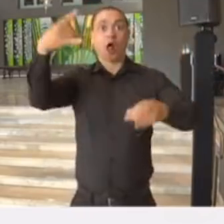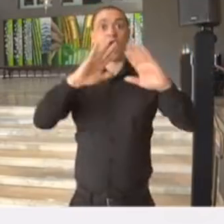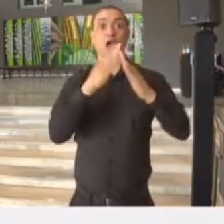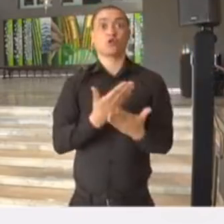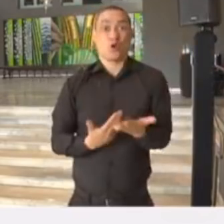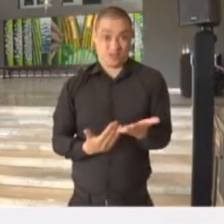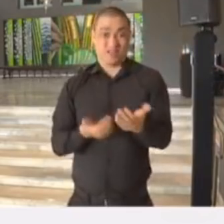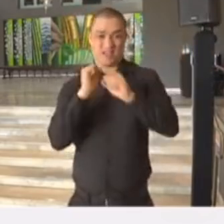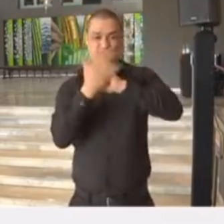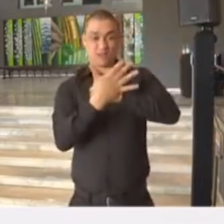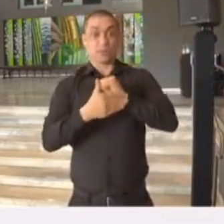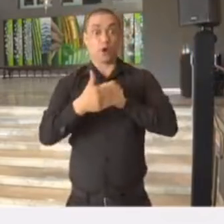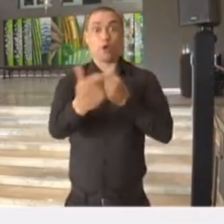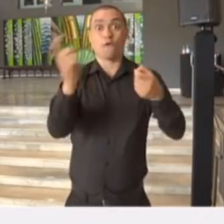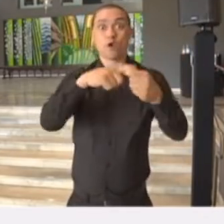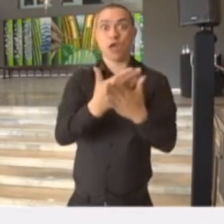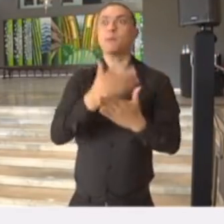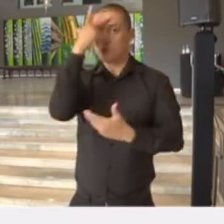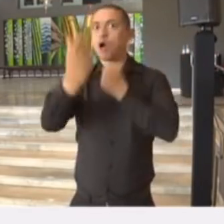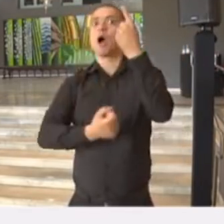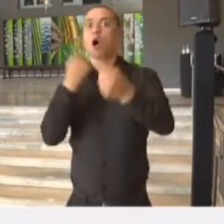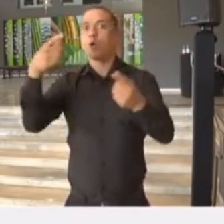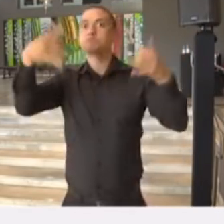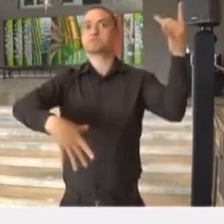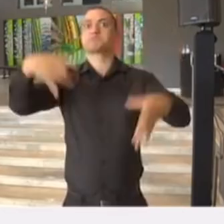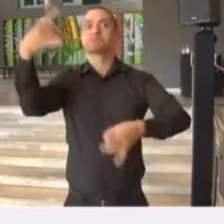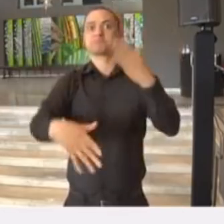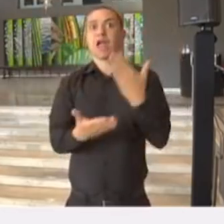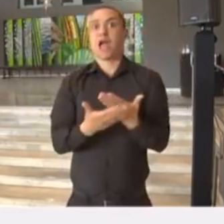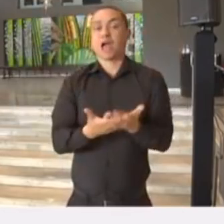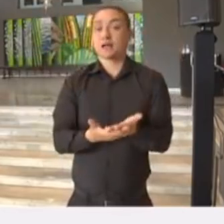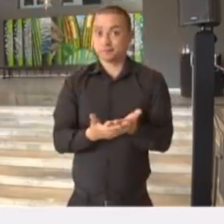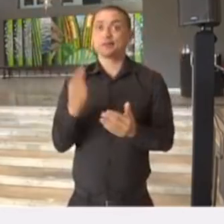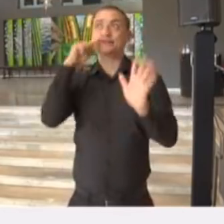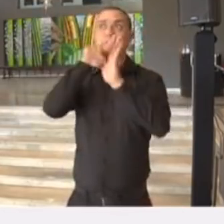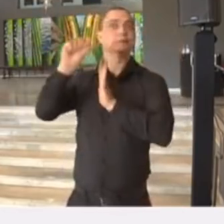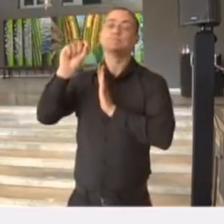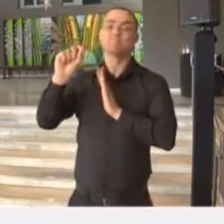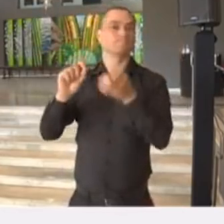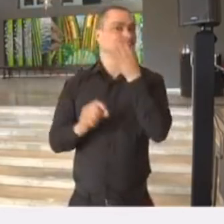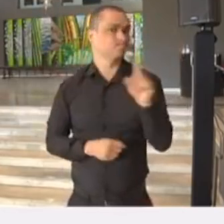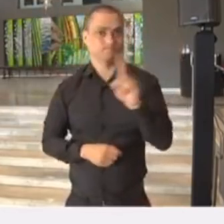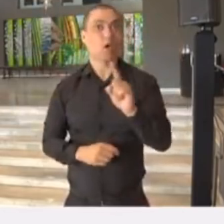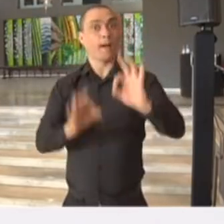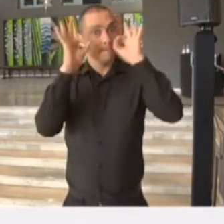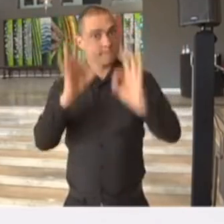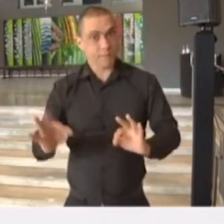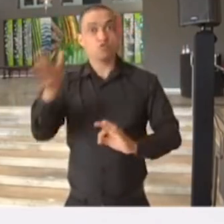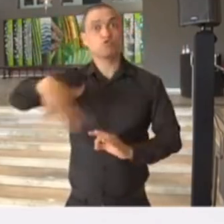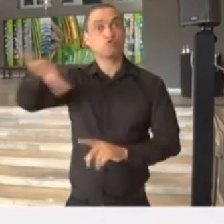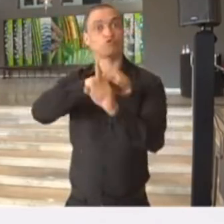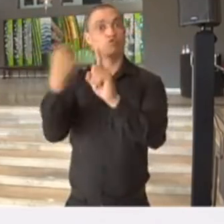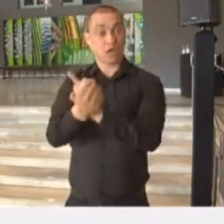após o retorno da pandemia, temos visto algumas pesquisas nesse sentido, e a gente precisa garantir como sociedade